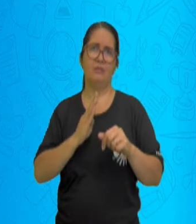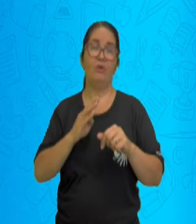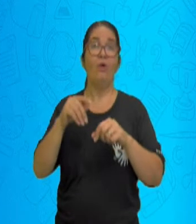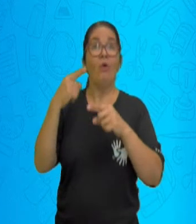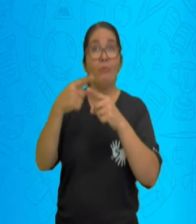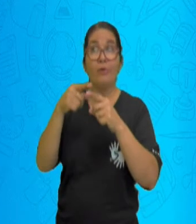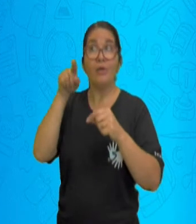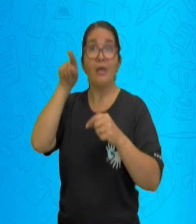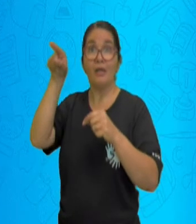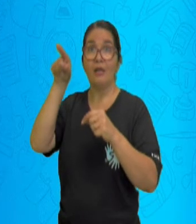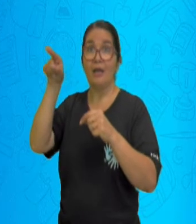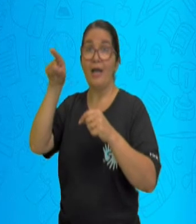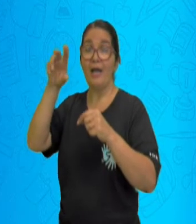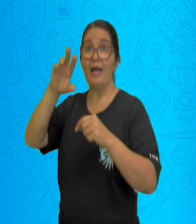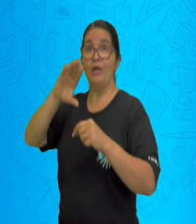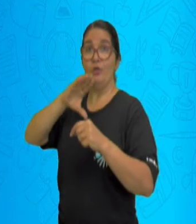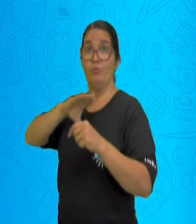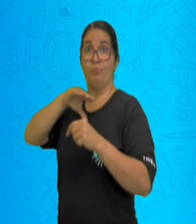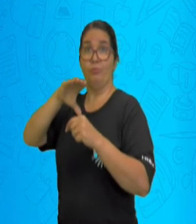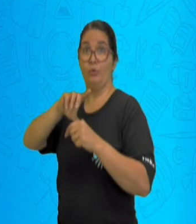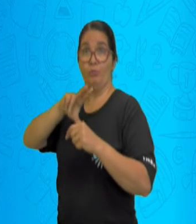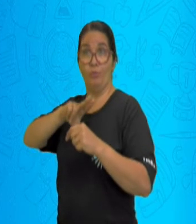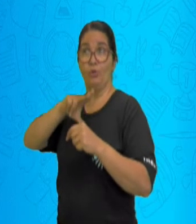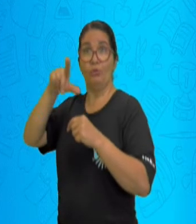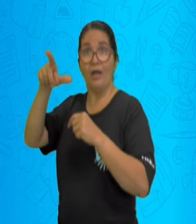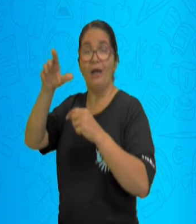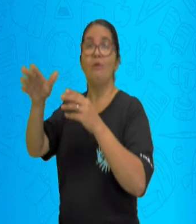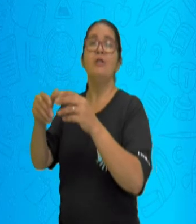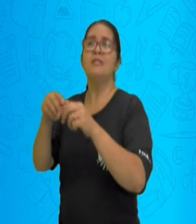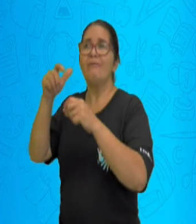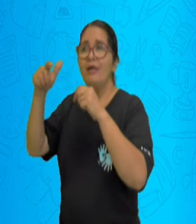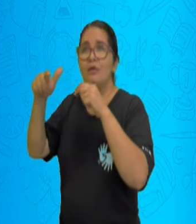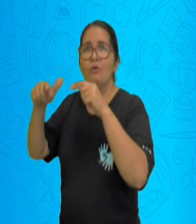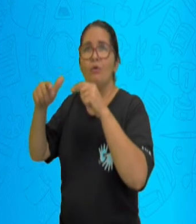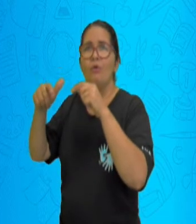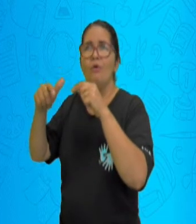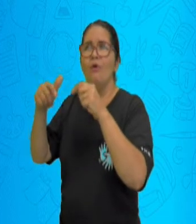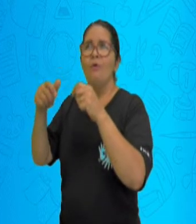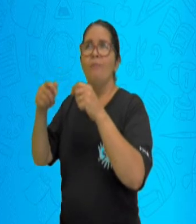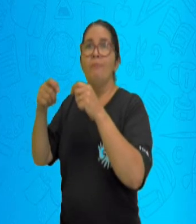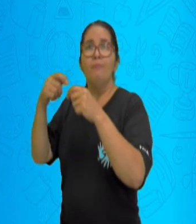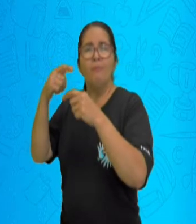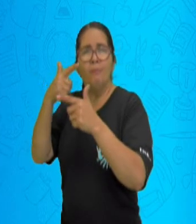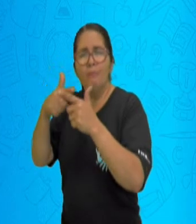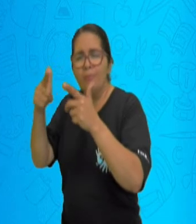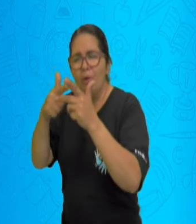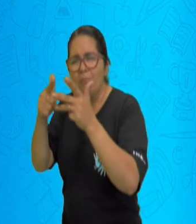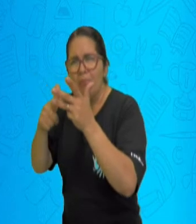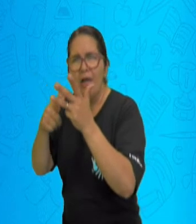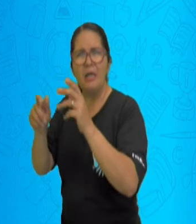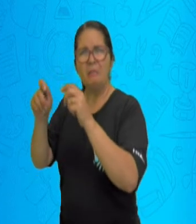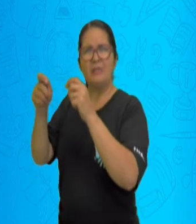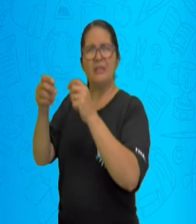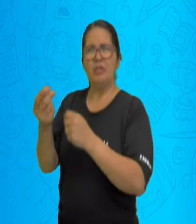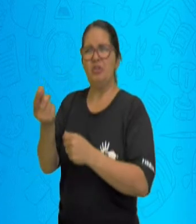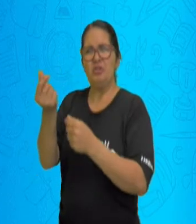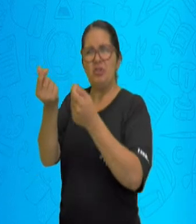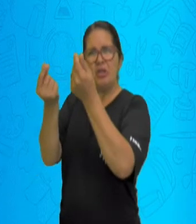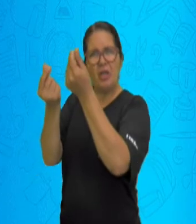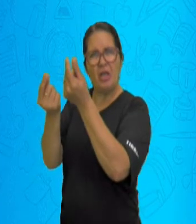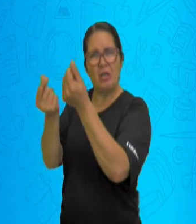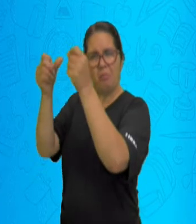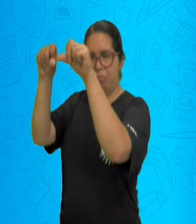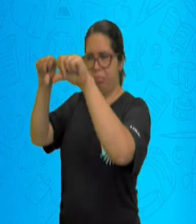Então, as grandes navegações chegavam com muitos portugueses aqui, porque já que descobriram as Américas, vieram trabalhar.